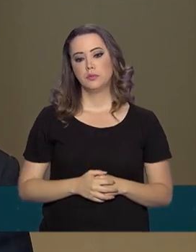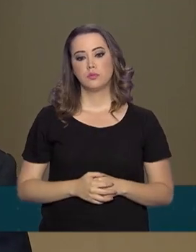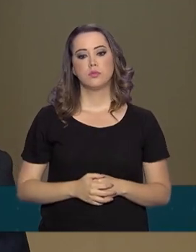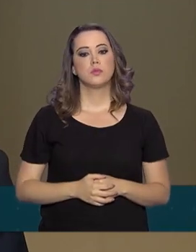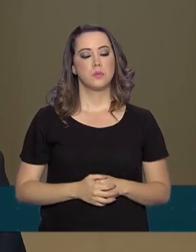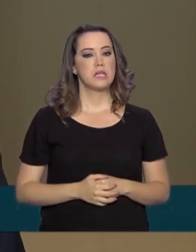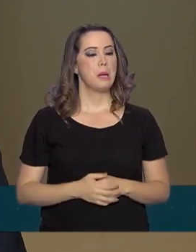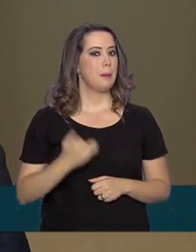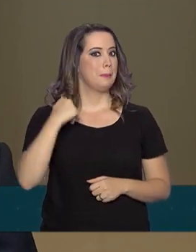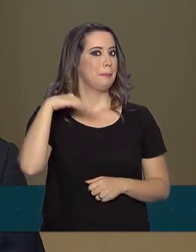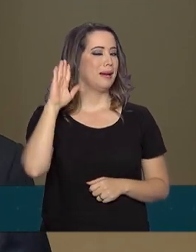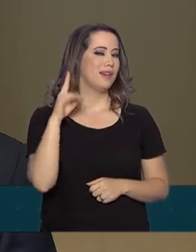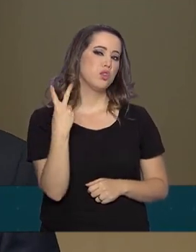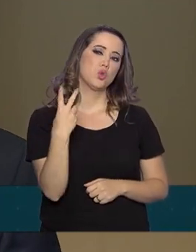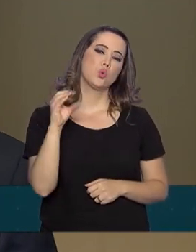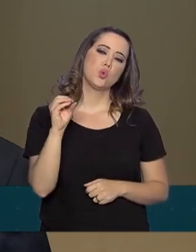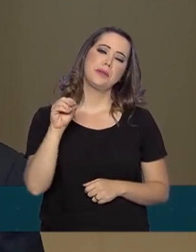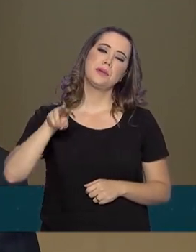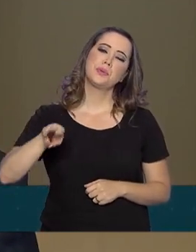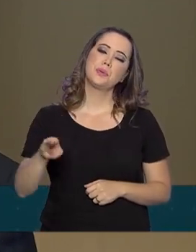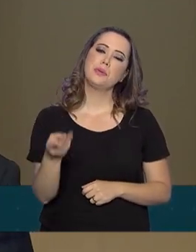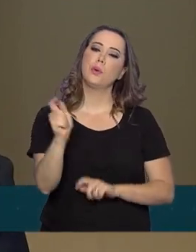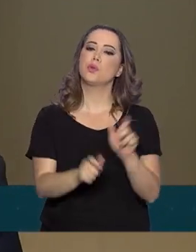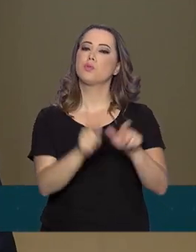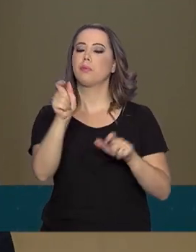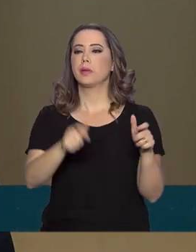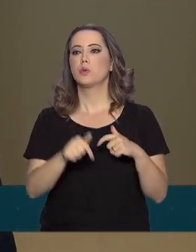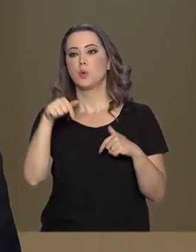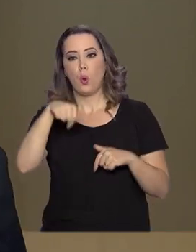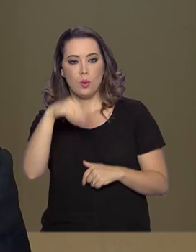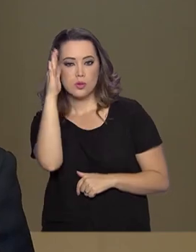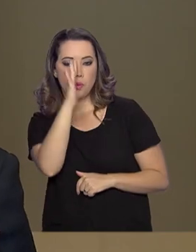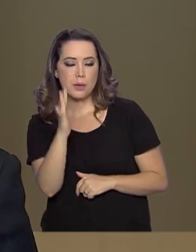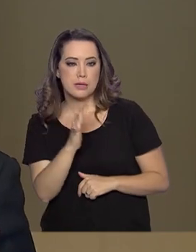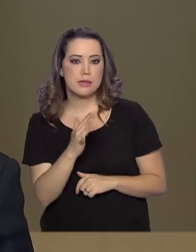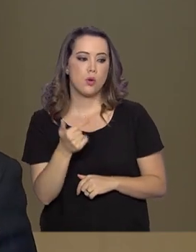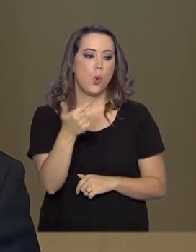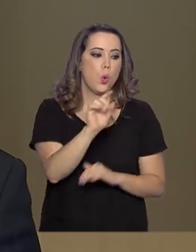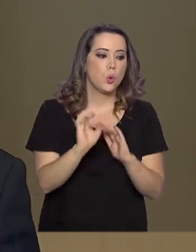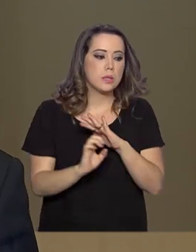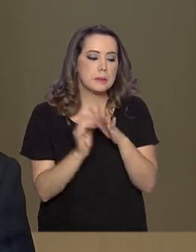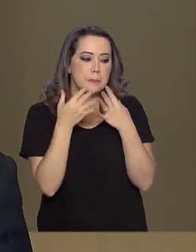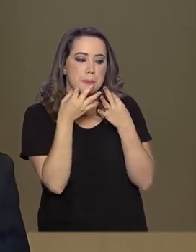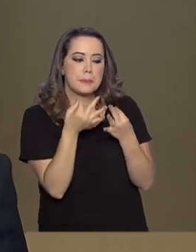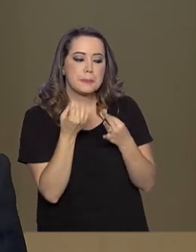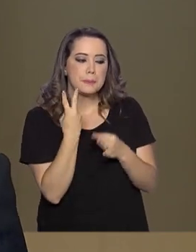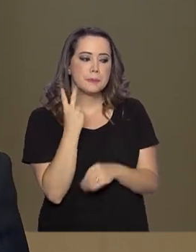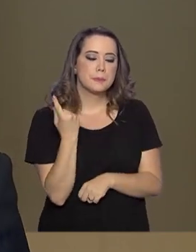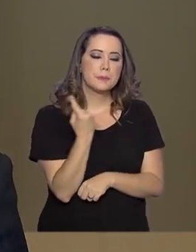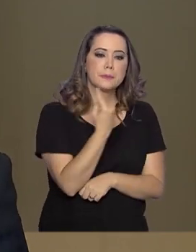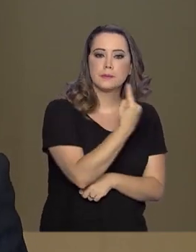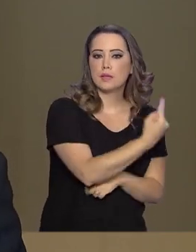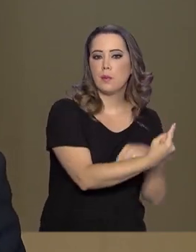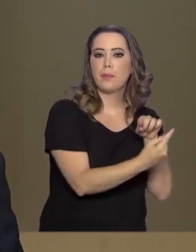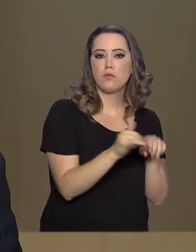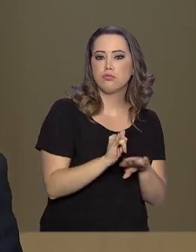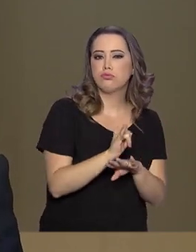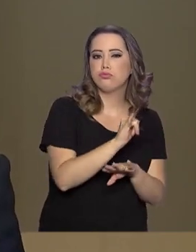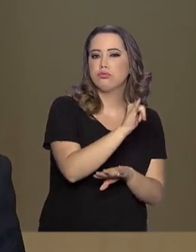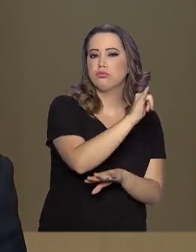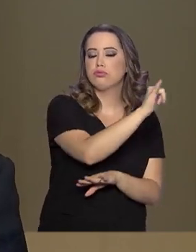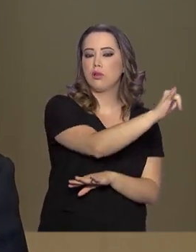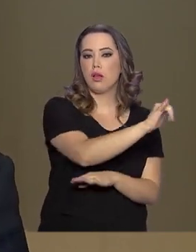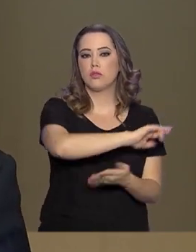duzentos milhões de habitantes. Então, sem dúvida nenhuma, tem despertado o interesse pela atratividade do nosso país, de muitas empresas